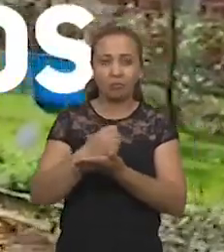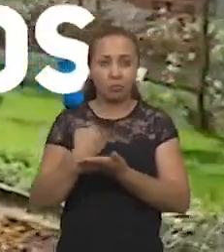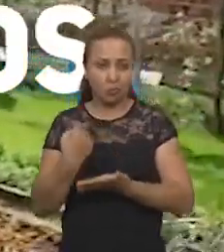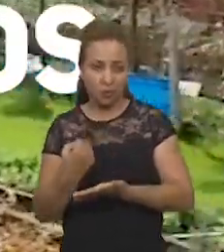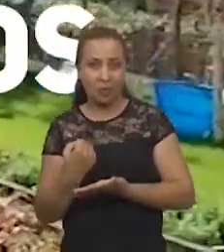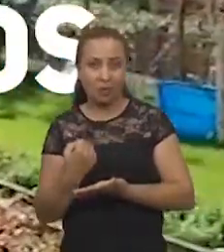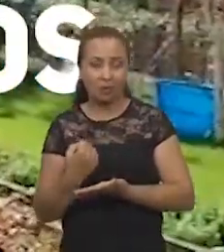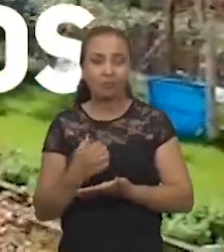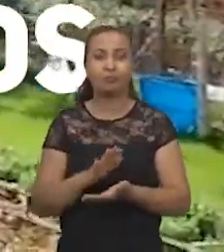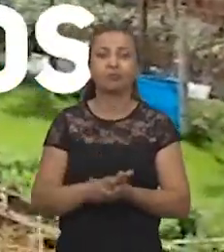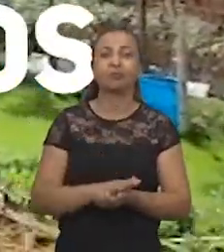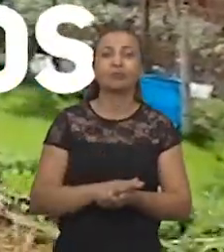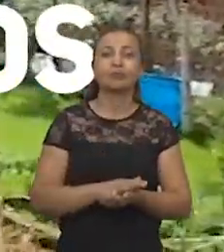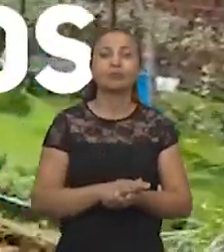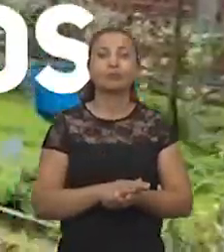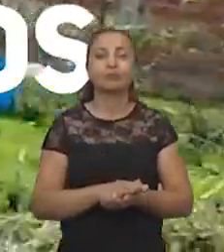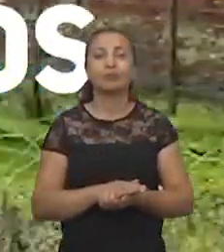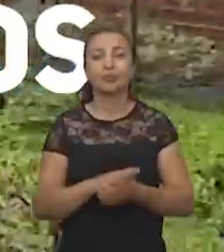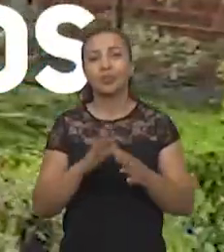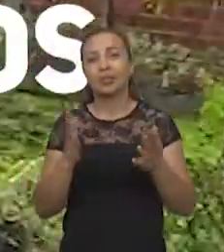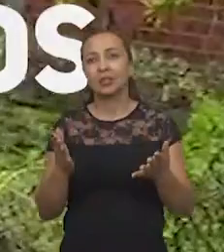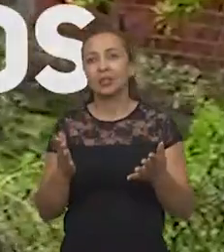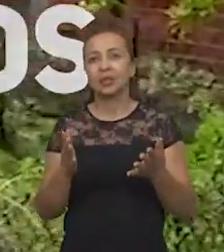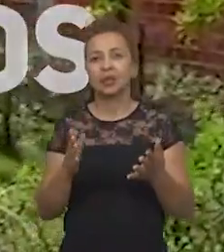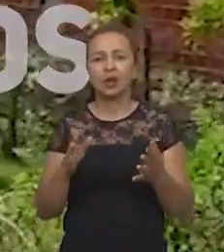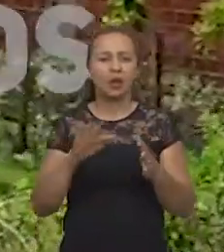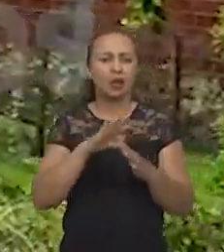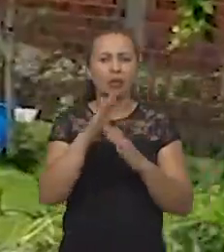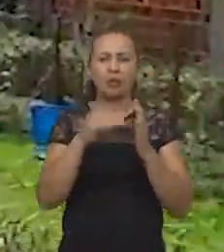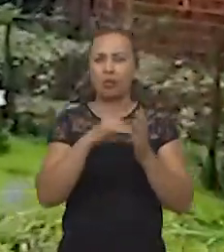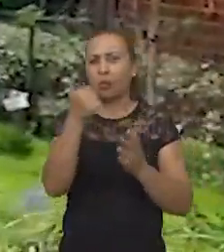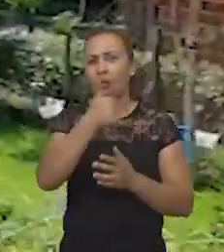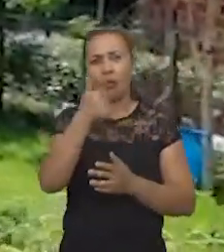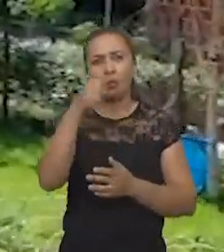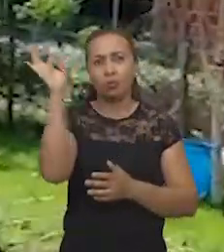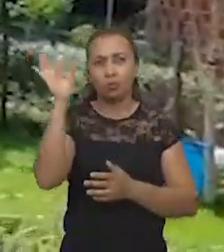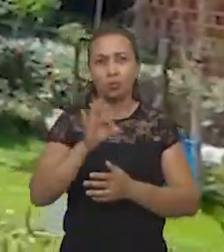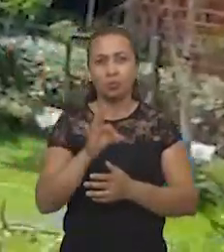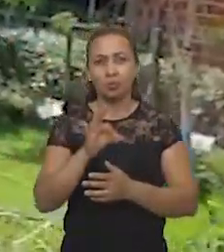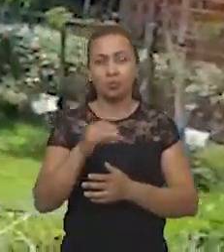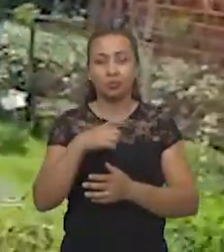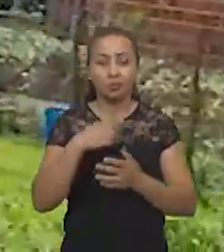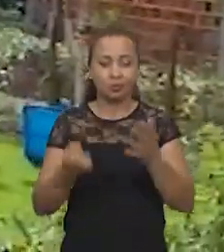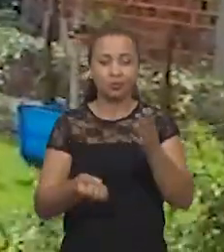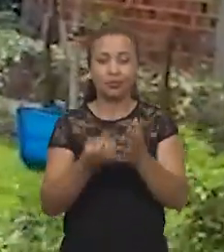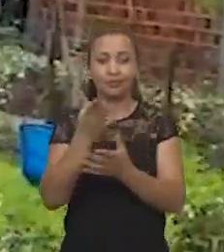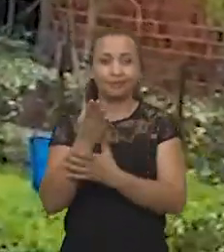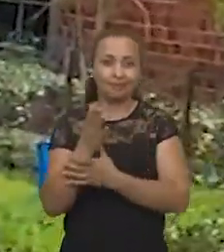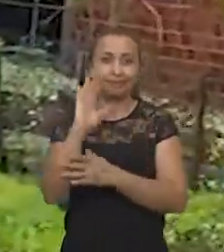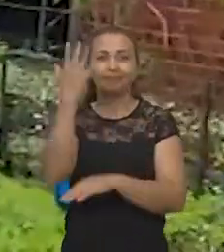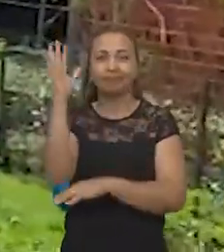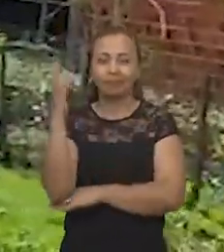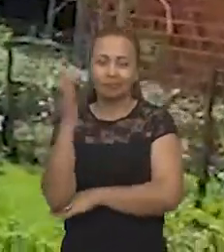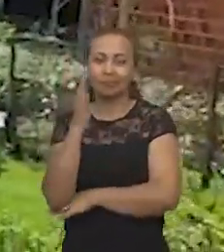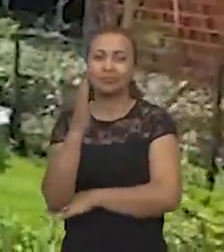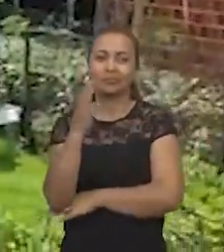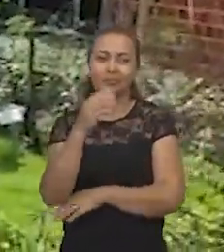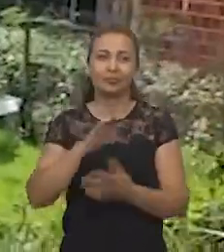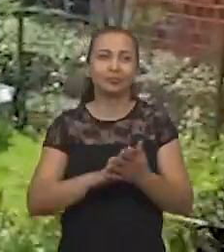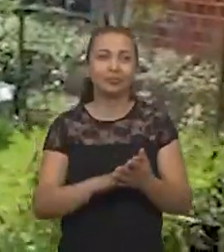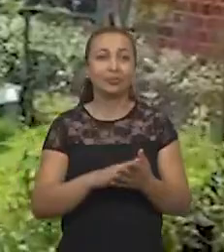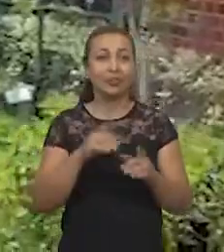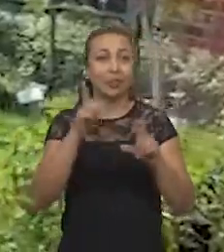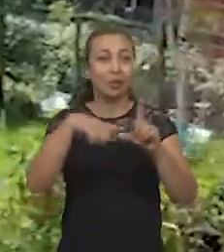entendam drogas aqui como medicamento, em torno de 11% são originárias de plantas.